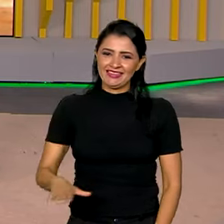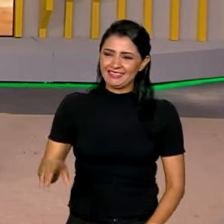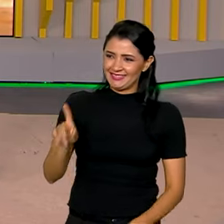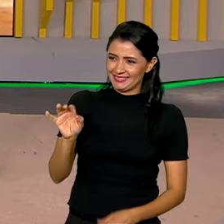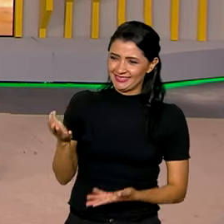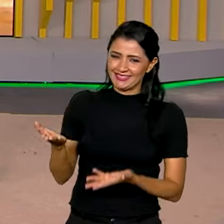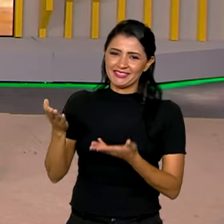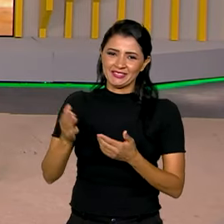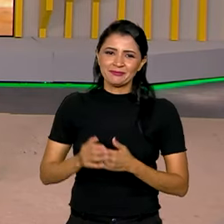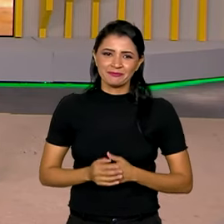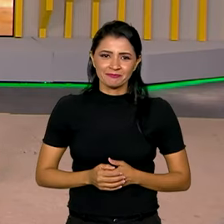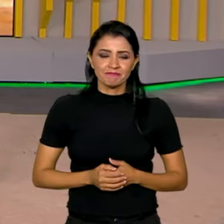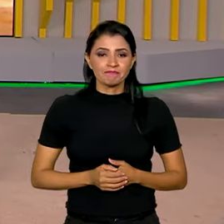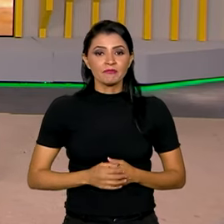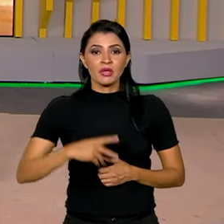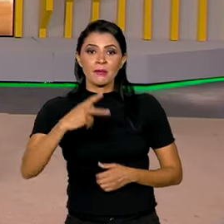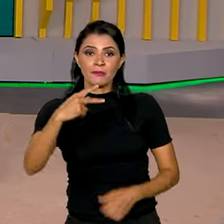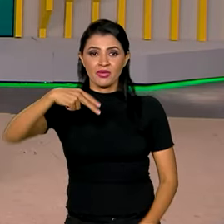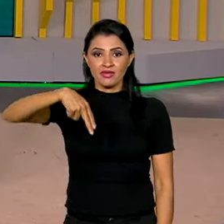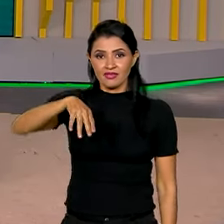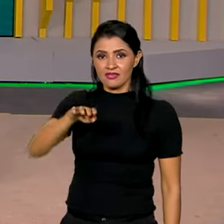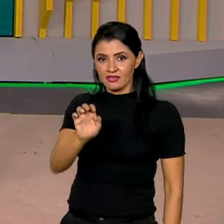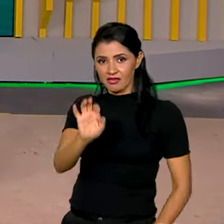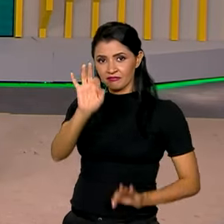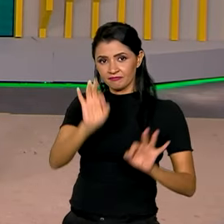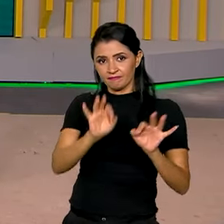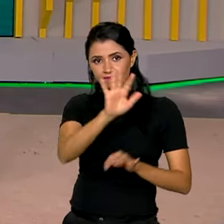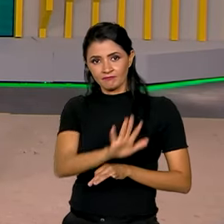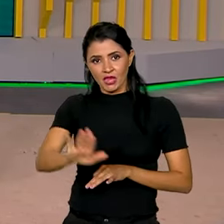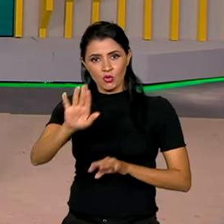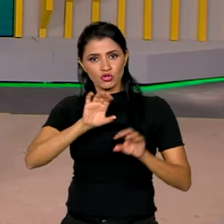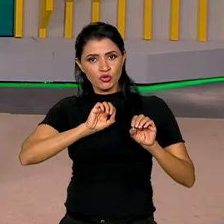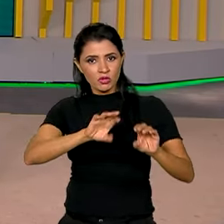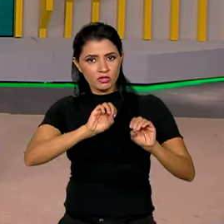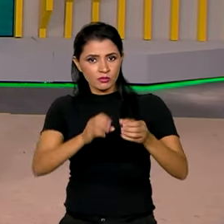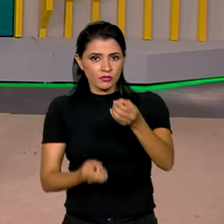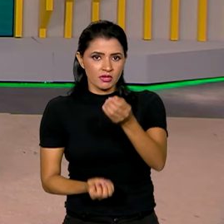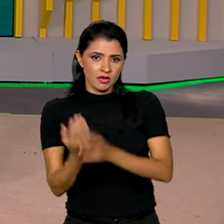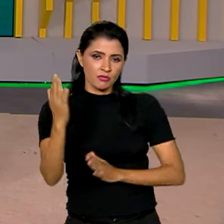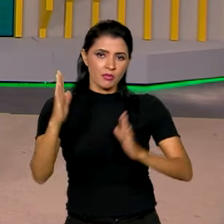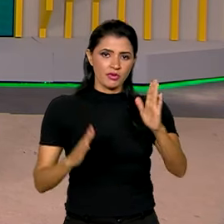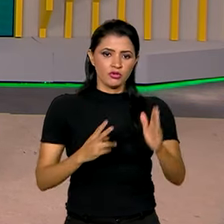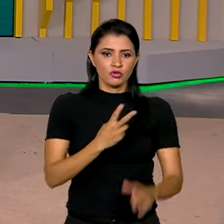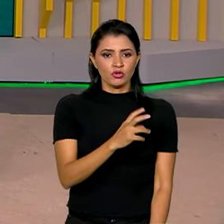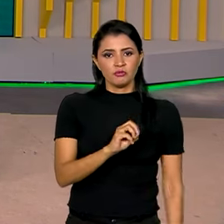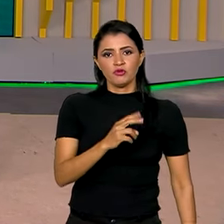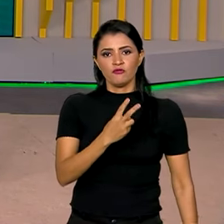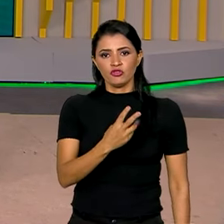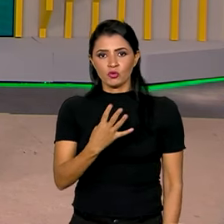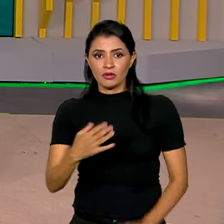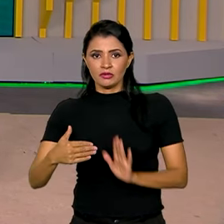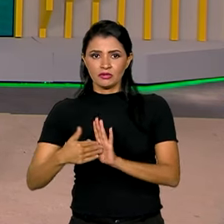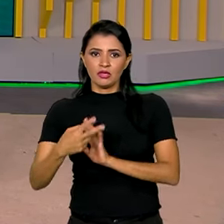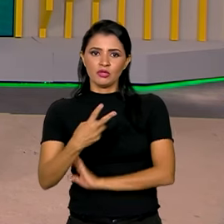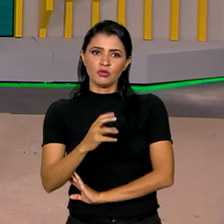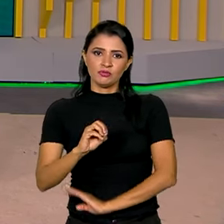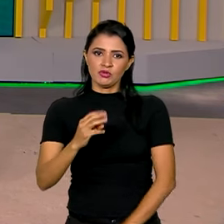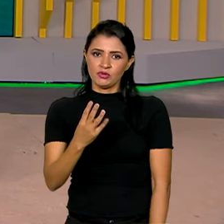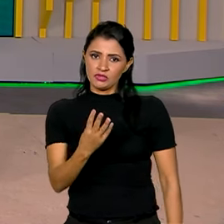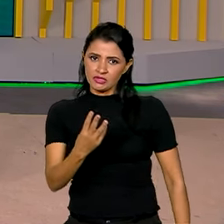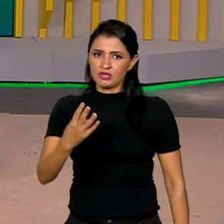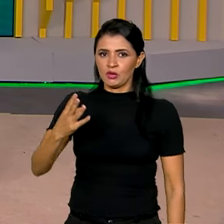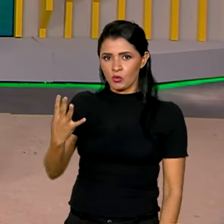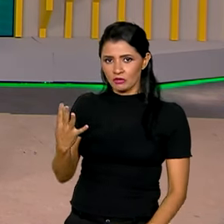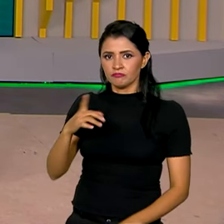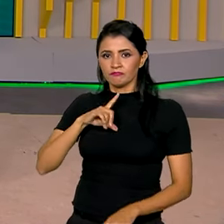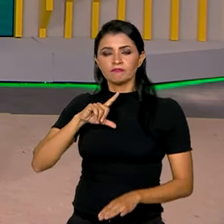Bom, o Plano Nacional de Educação que está sendo elaborado para o período de 2024 a 2034 terá como